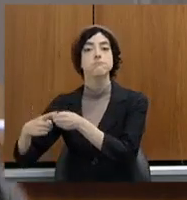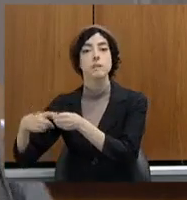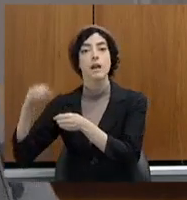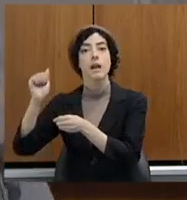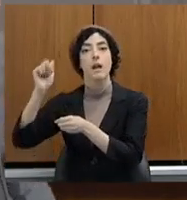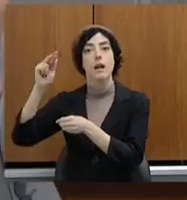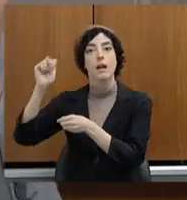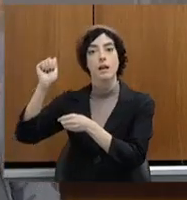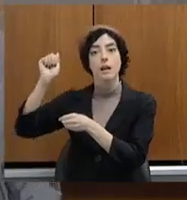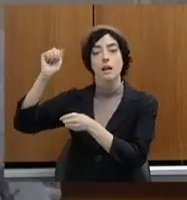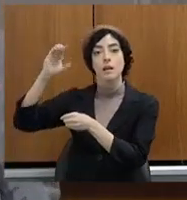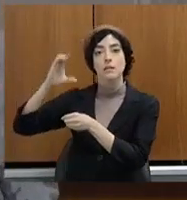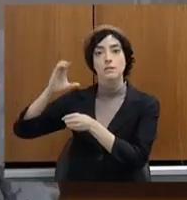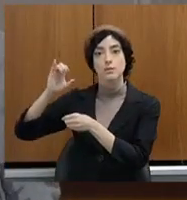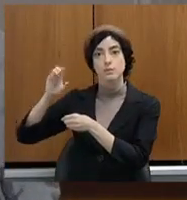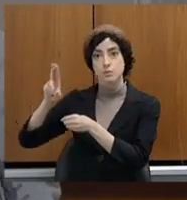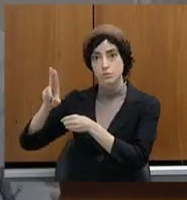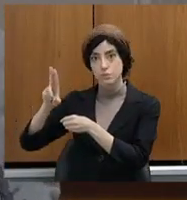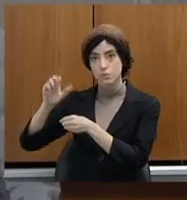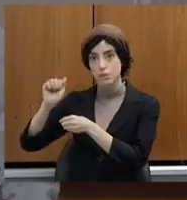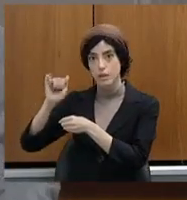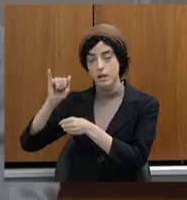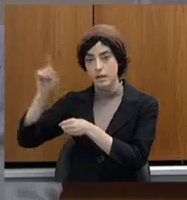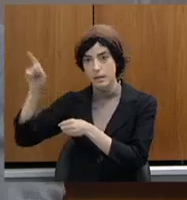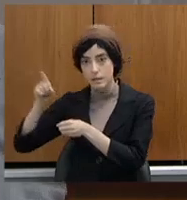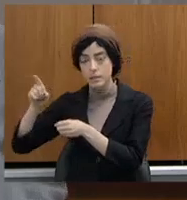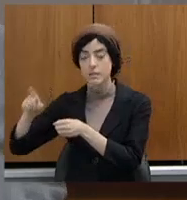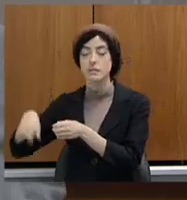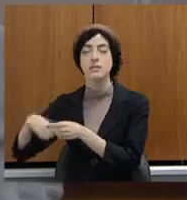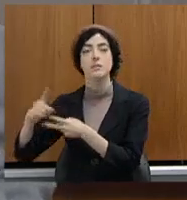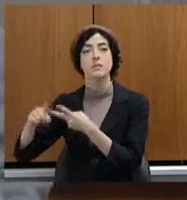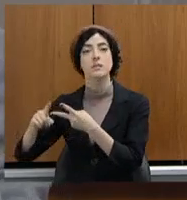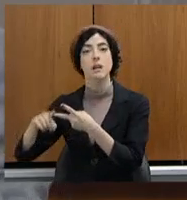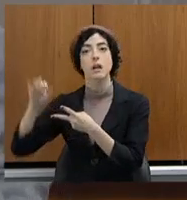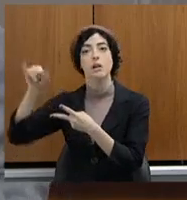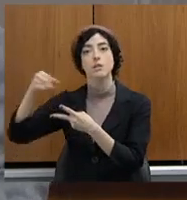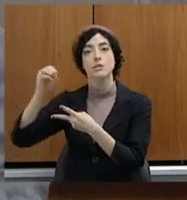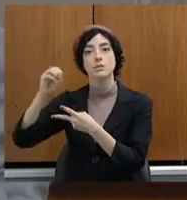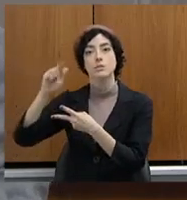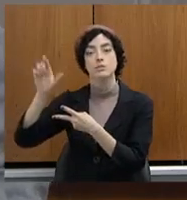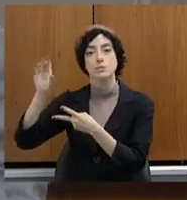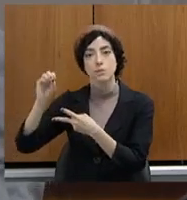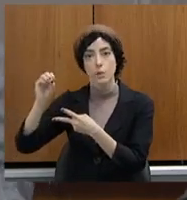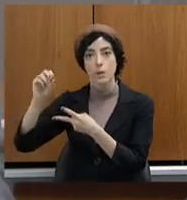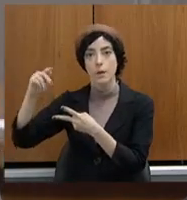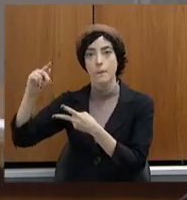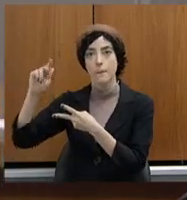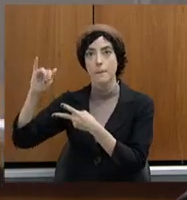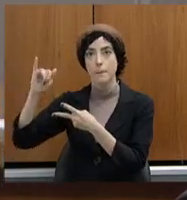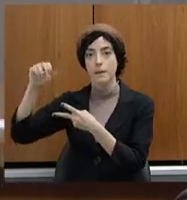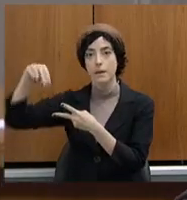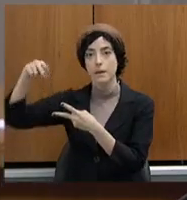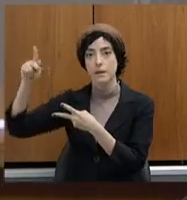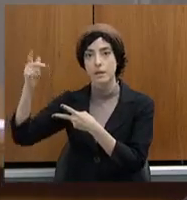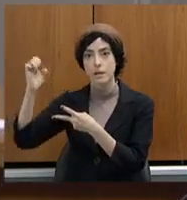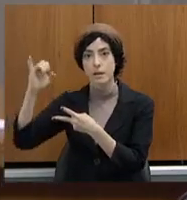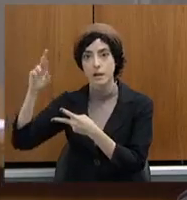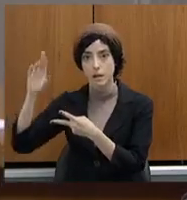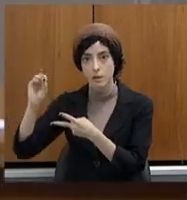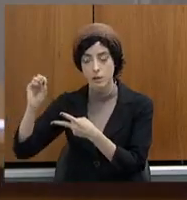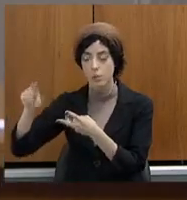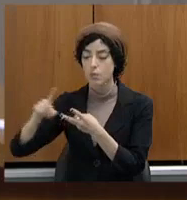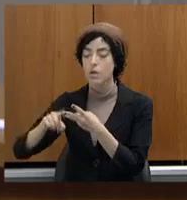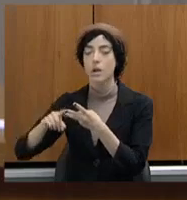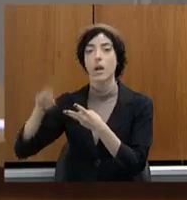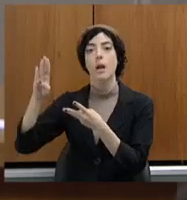E aí eu quero citar o caso de João Pinheiro, aliás, de Brasilândia de Minas. Quem está em Brasilândia de Minas